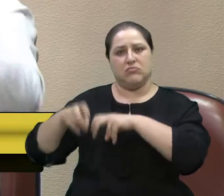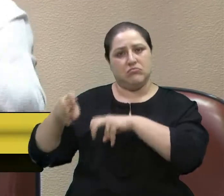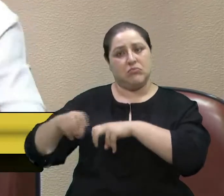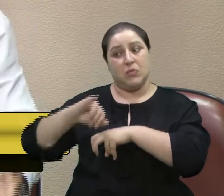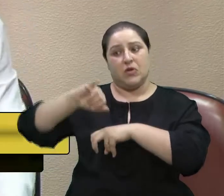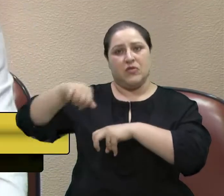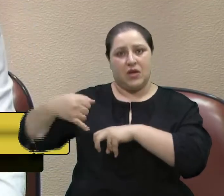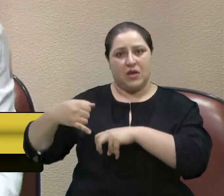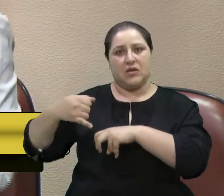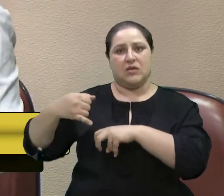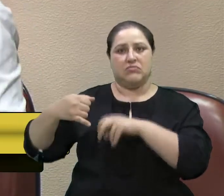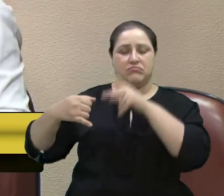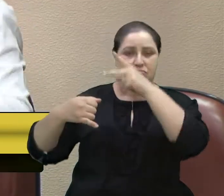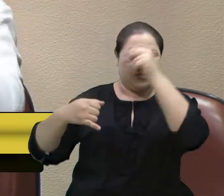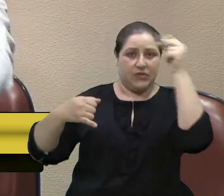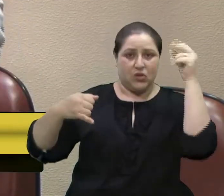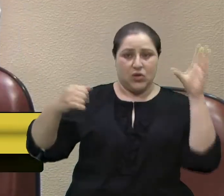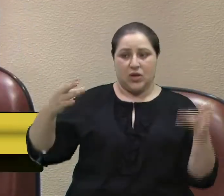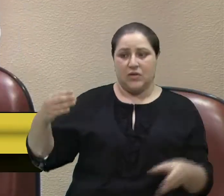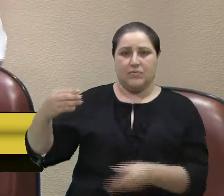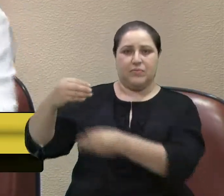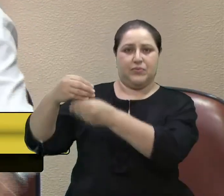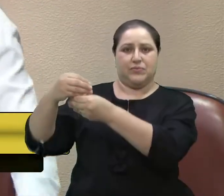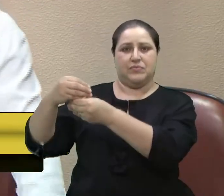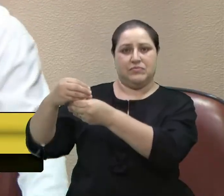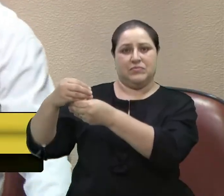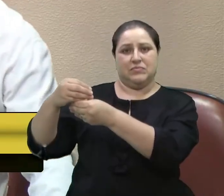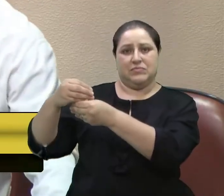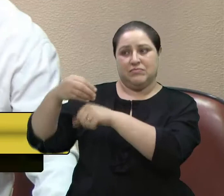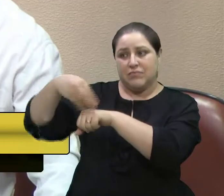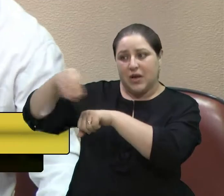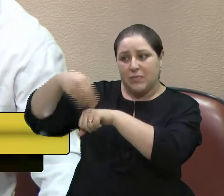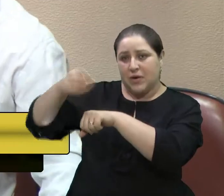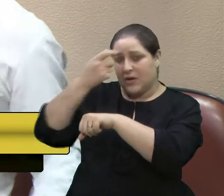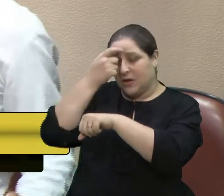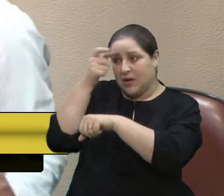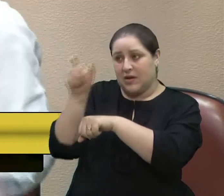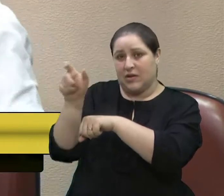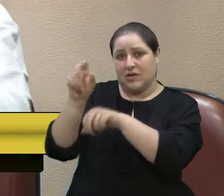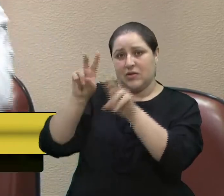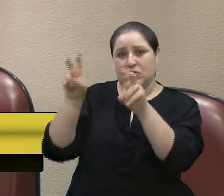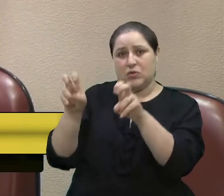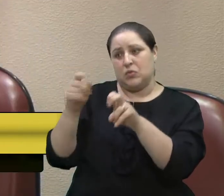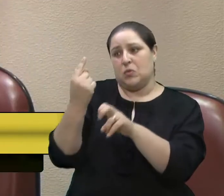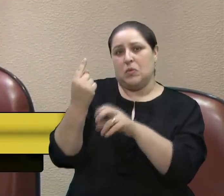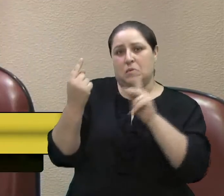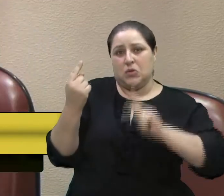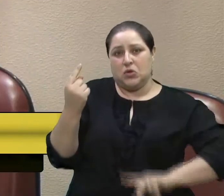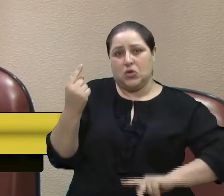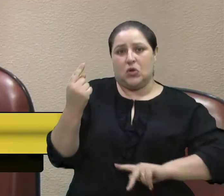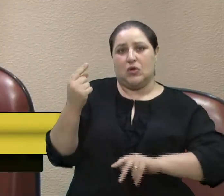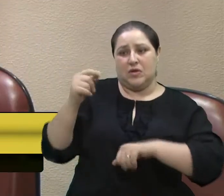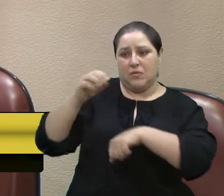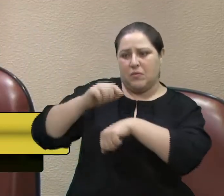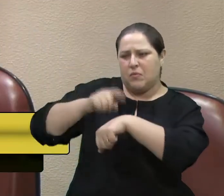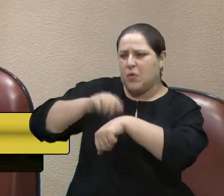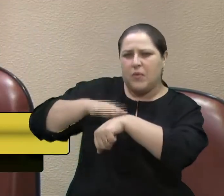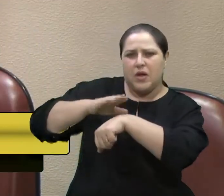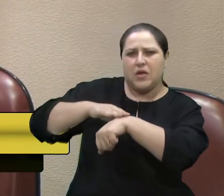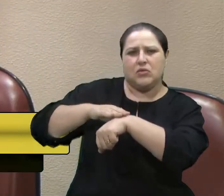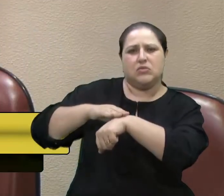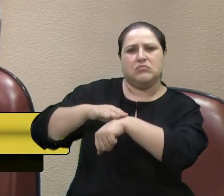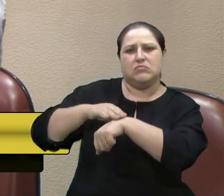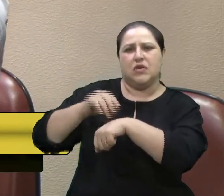poder público contribuindo, e colocar ali, muitas vezes, uma pessoa fazer, neste, naquele momento, uma